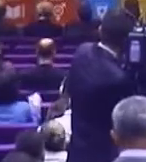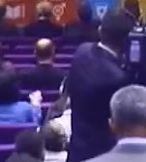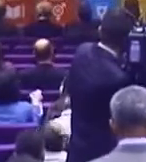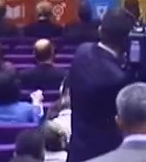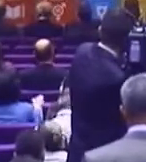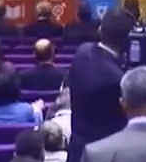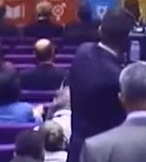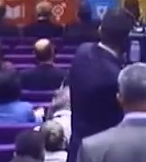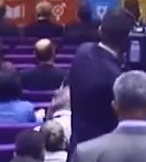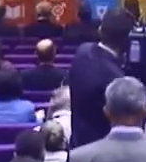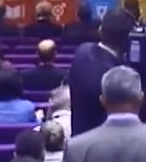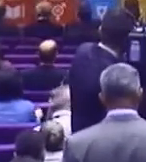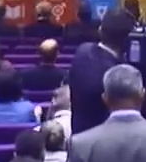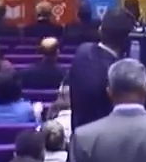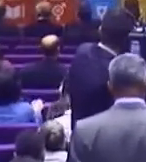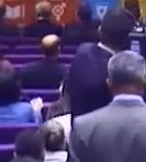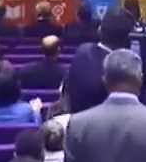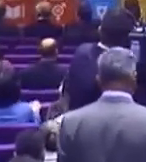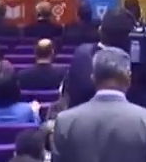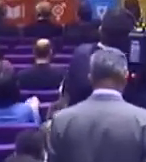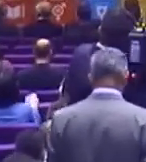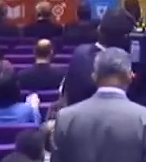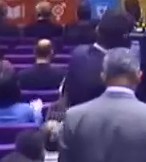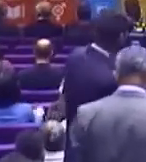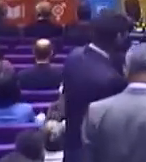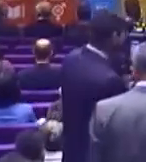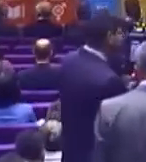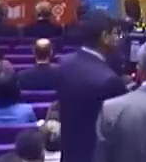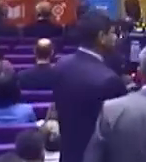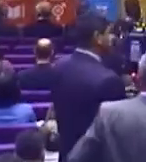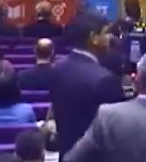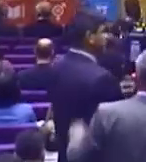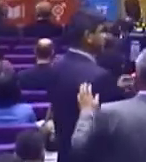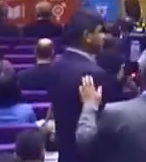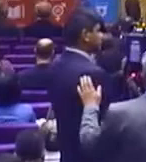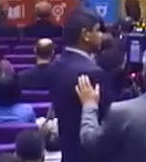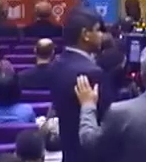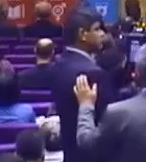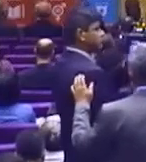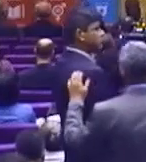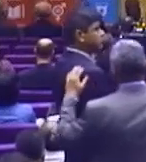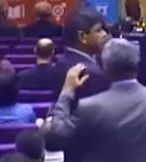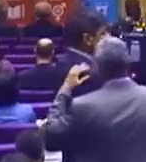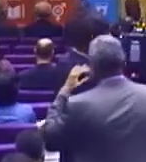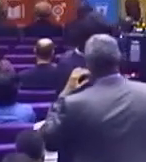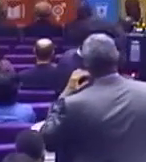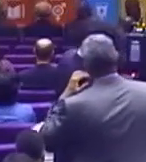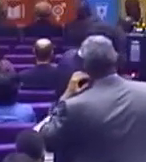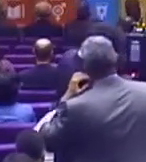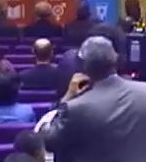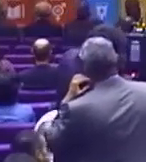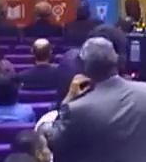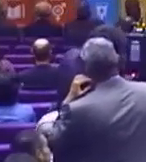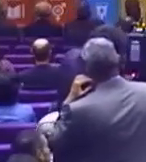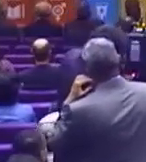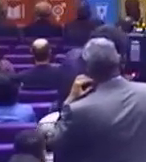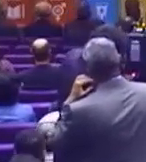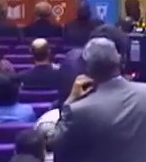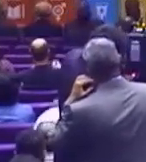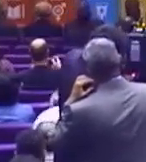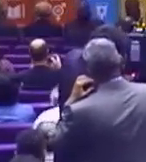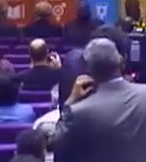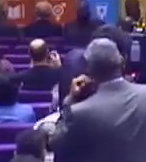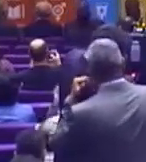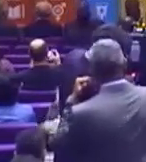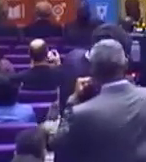planejamento estratégico sustentável do Poder Judiciário. Este evento tem como objetivo estimular debates no sentido da